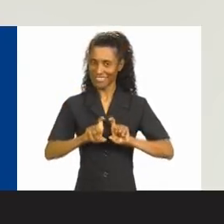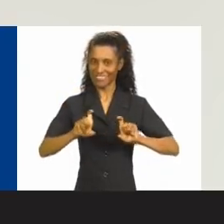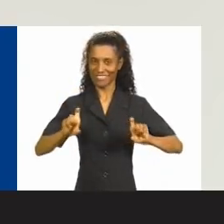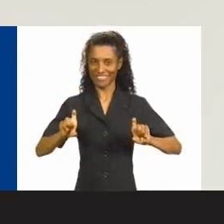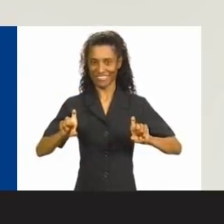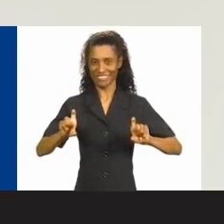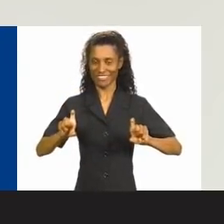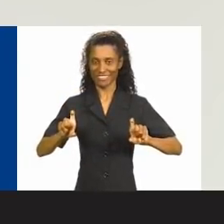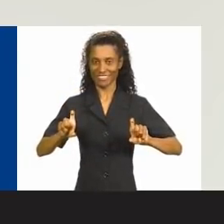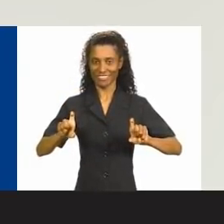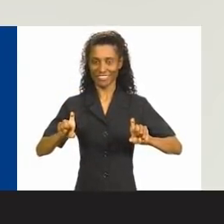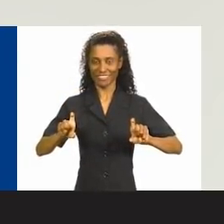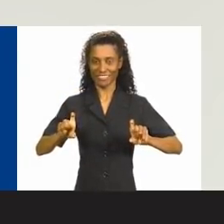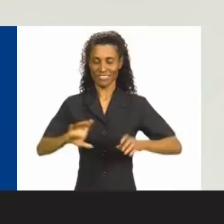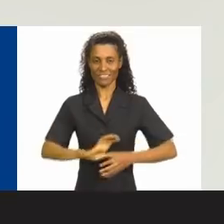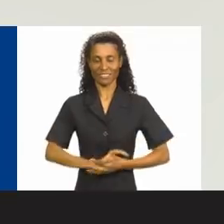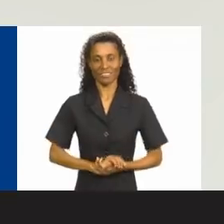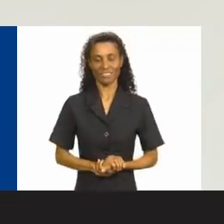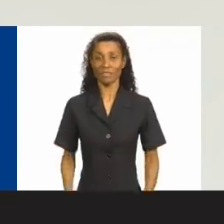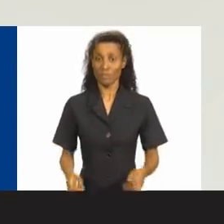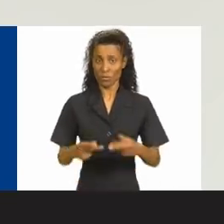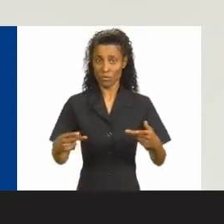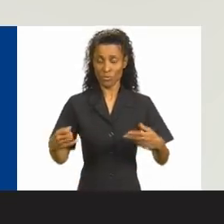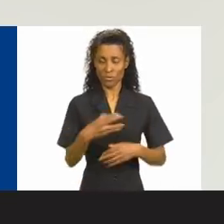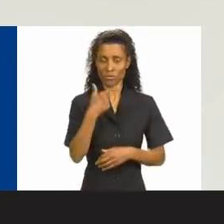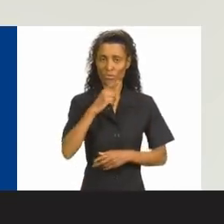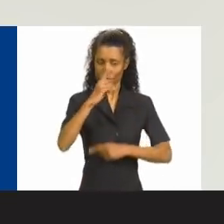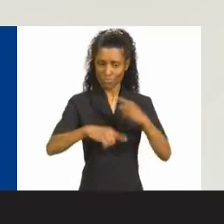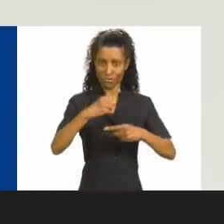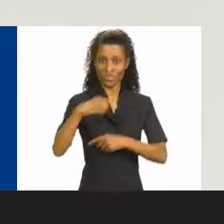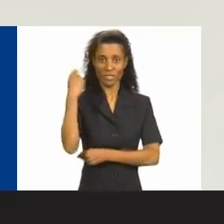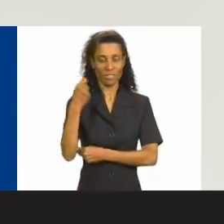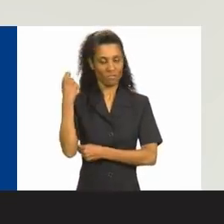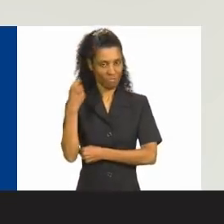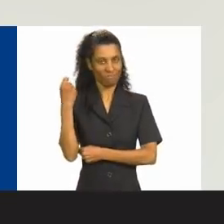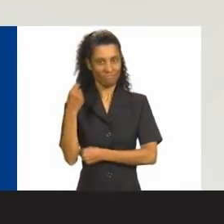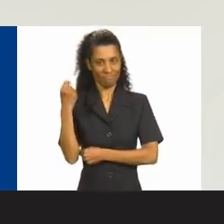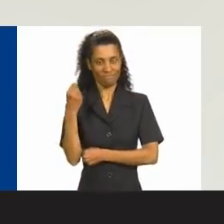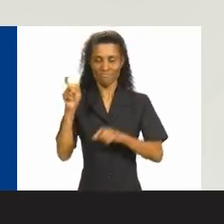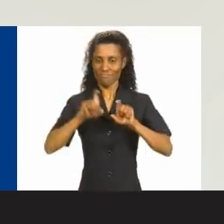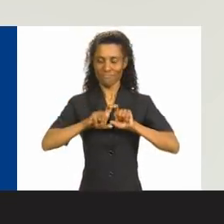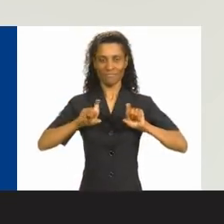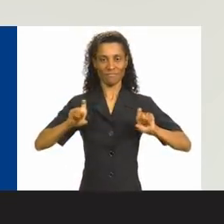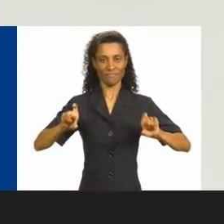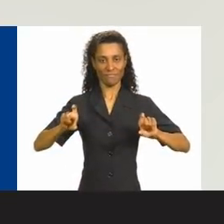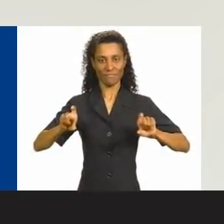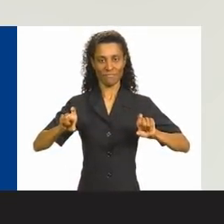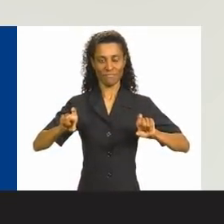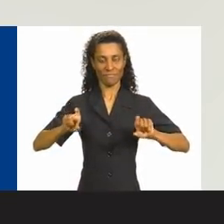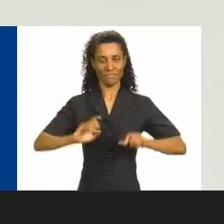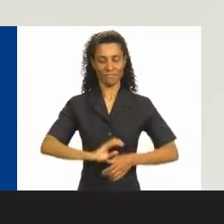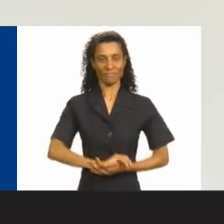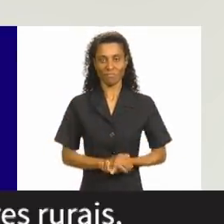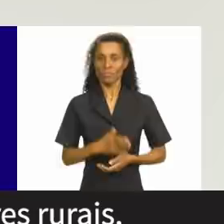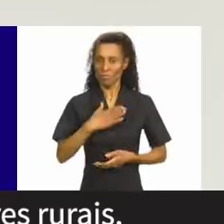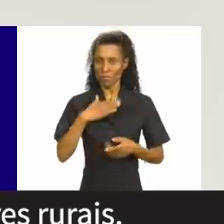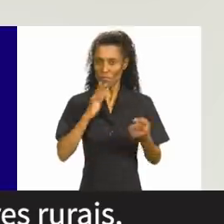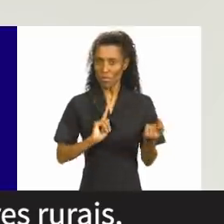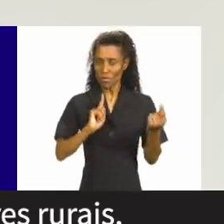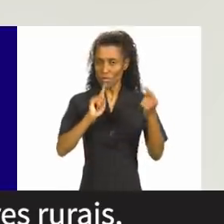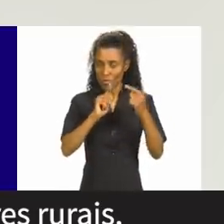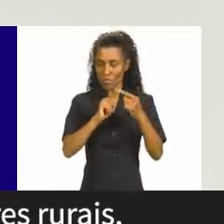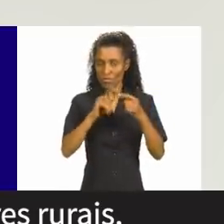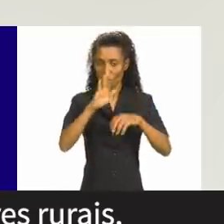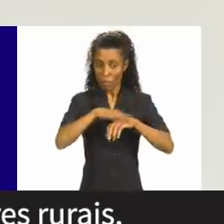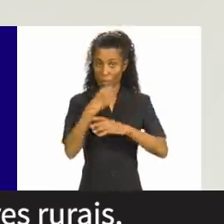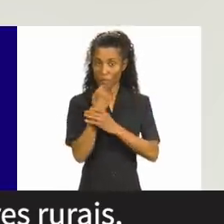estadual. Vote 55789. Renovar para transformar o Rio Grande. Sou o Antônio Andreola, 55001. Minha